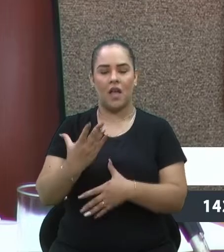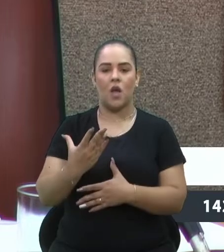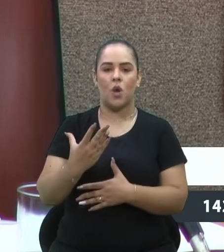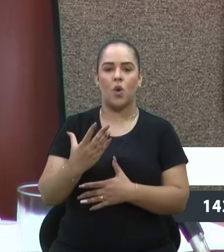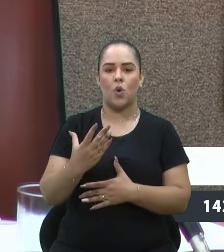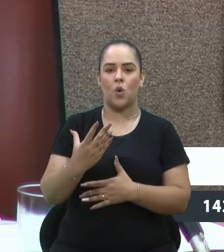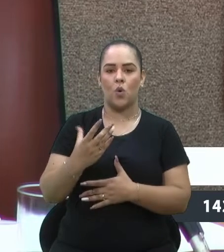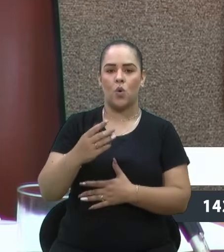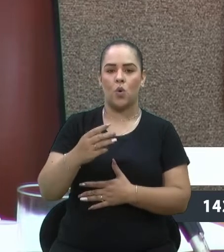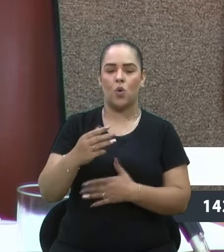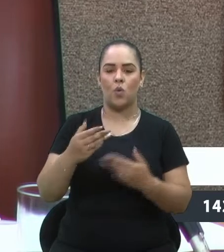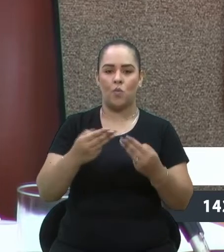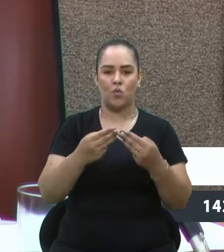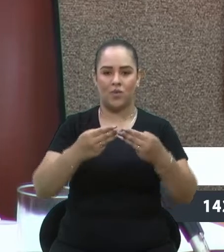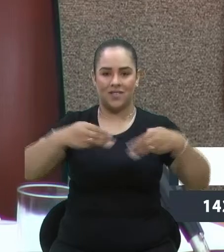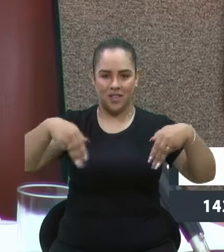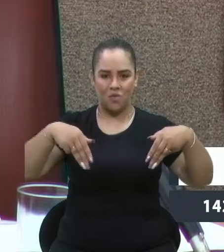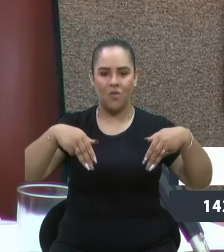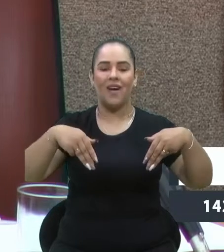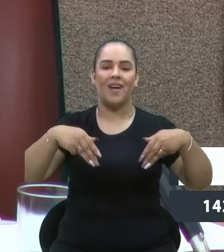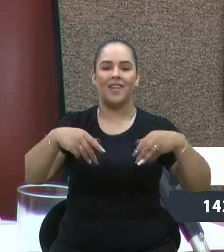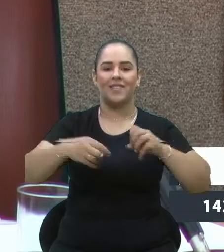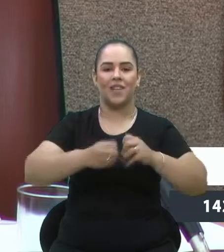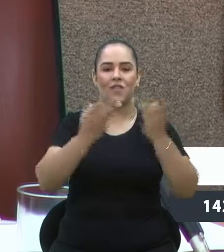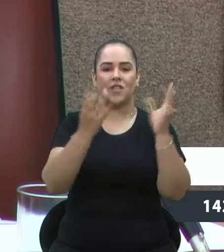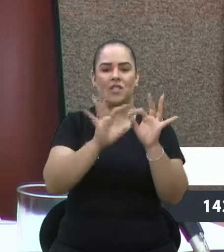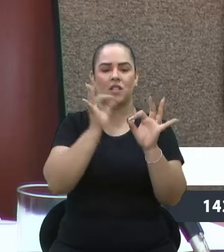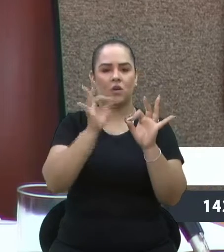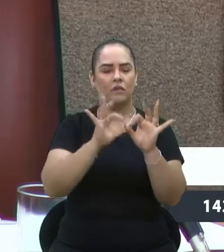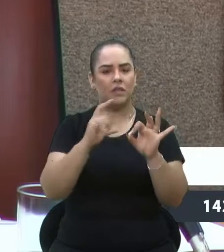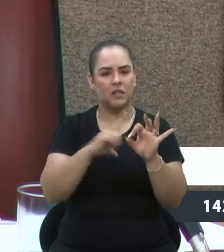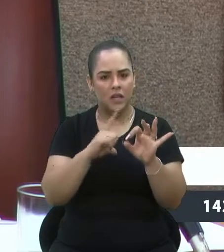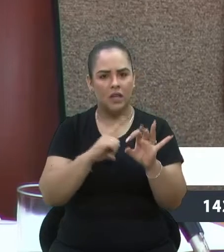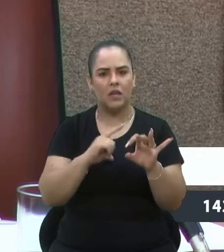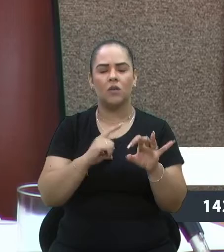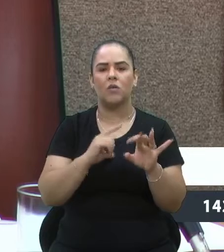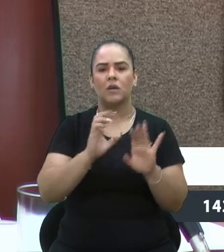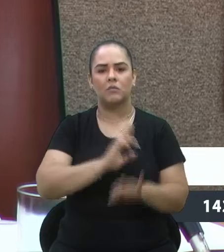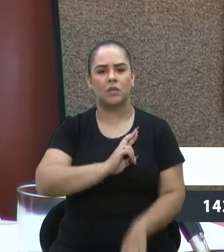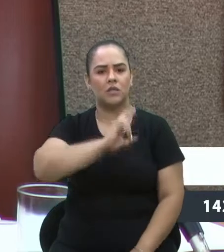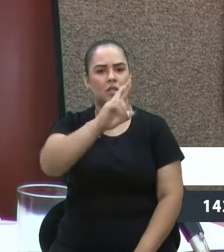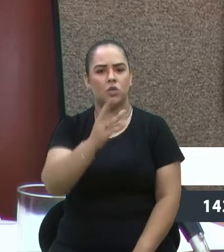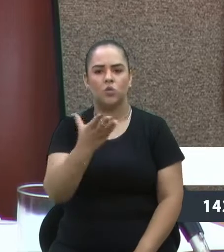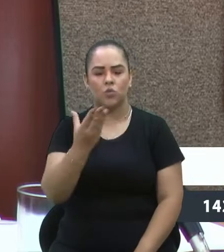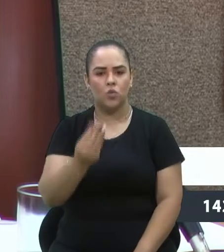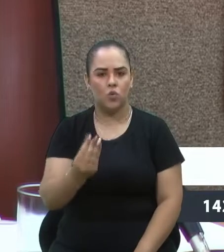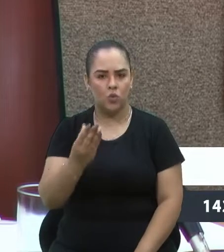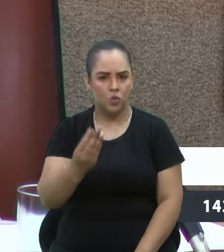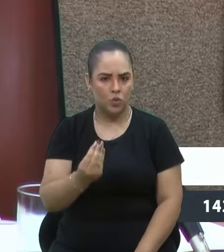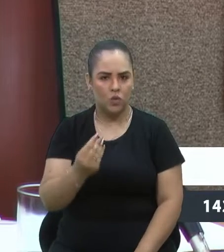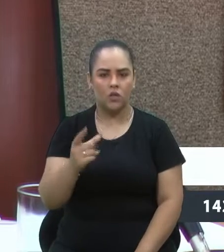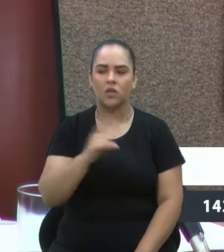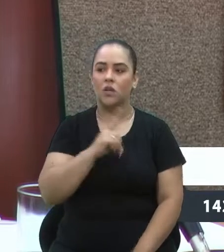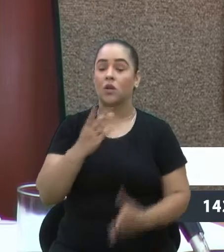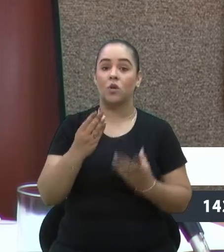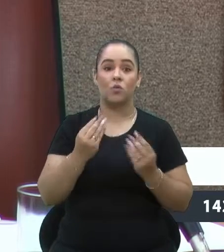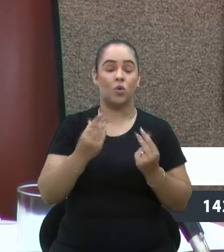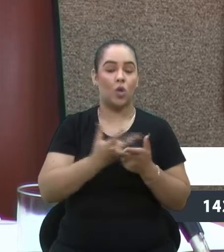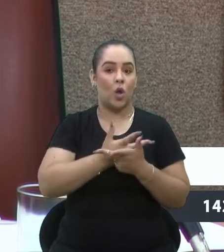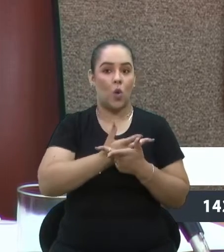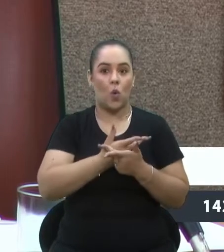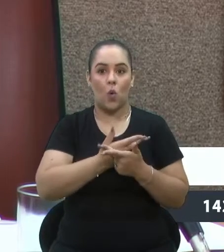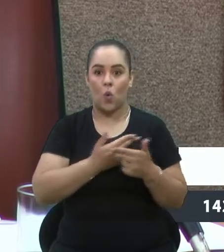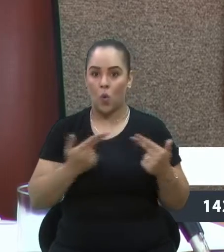Não é justo que uma festa que represente tanto para uma cidade, para uma região e até para um país, que tenha tanto material